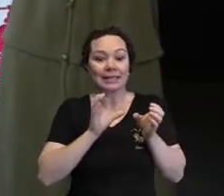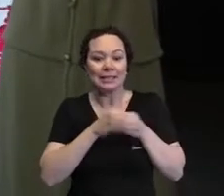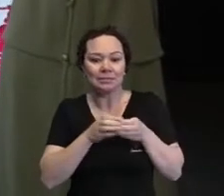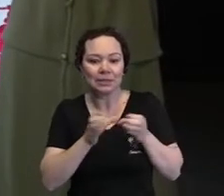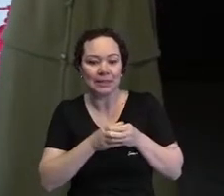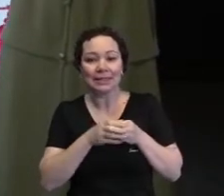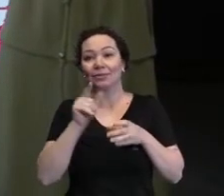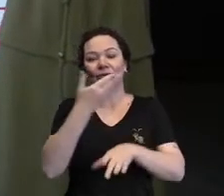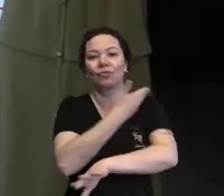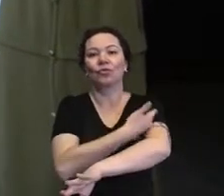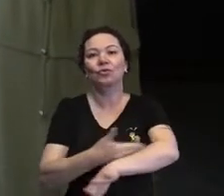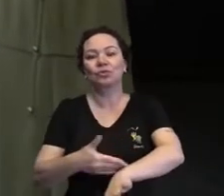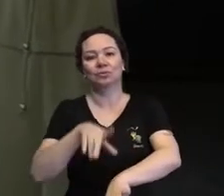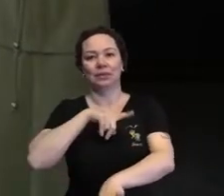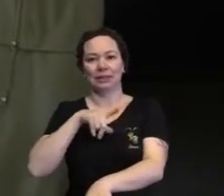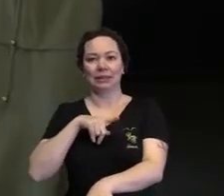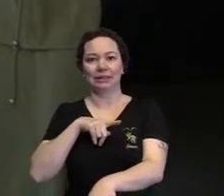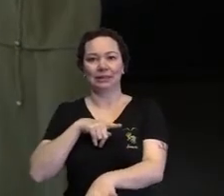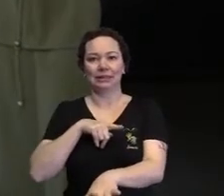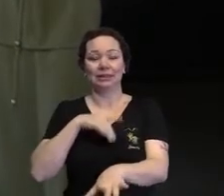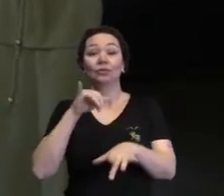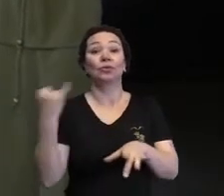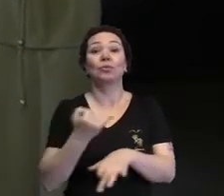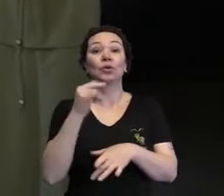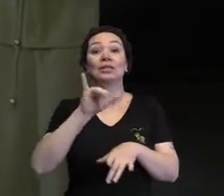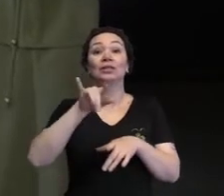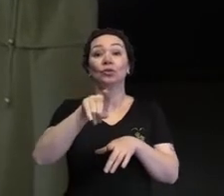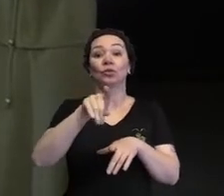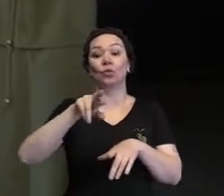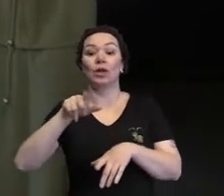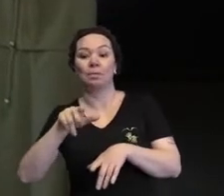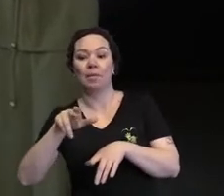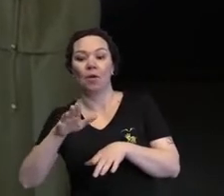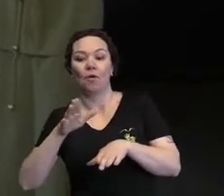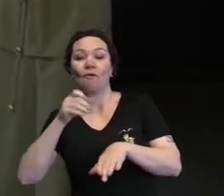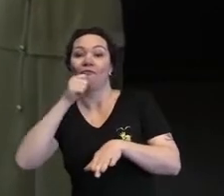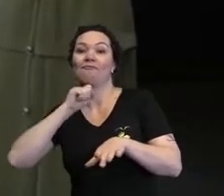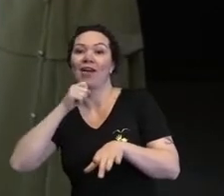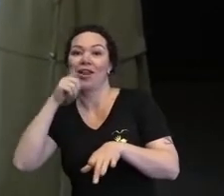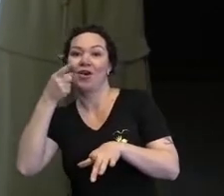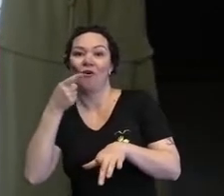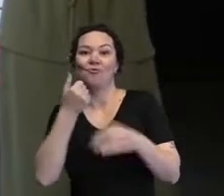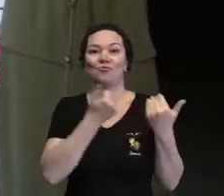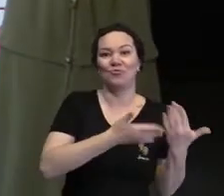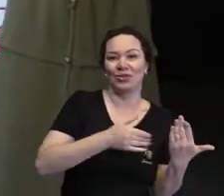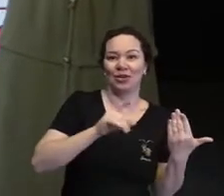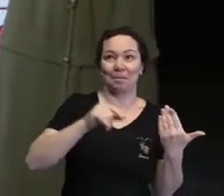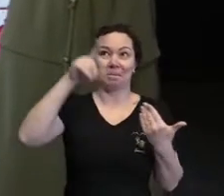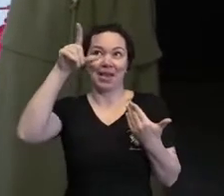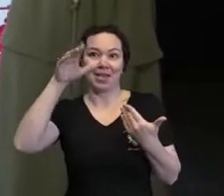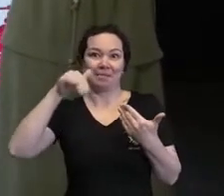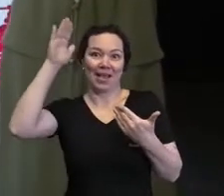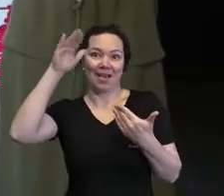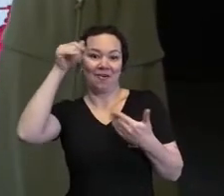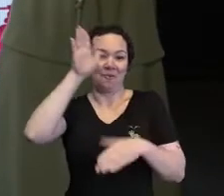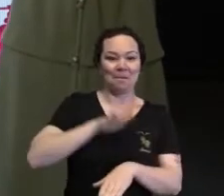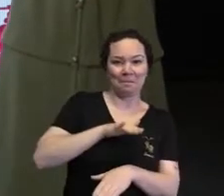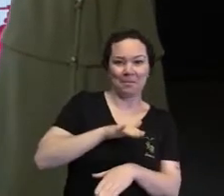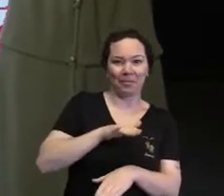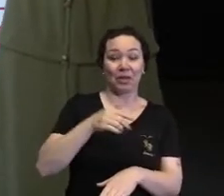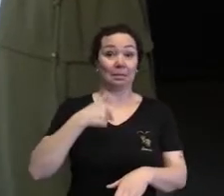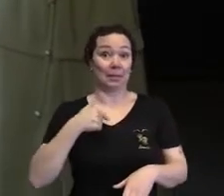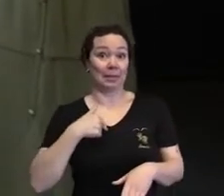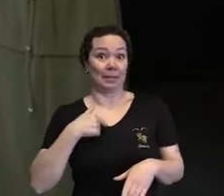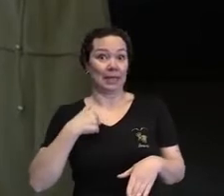estava acostumado a ter. E isso independente de você ser irmão mais novo ou mais velho. E aí, para eu assumir esse lugar de especial,